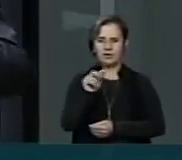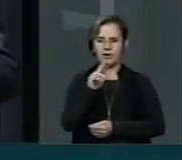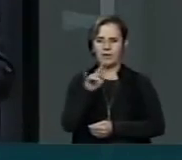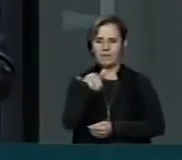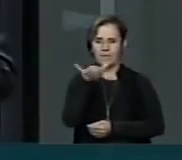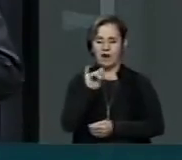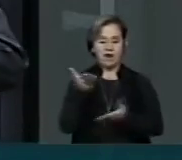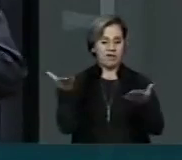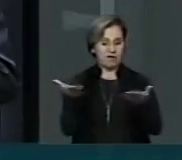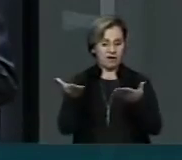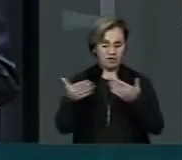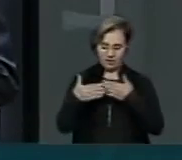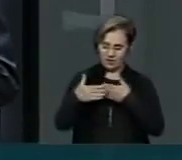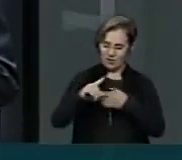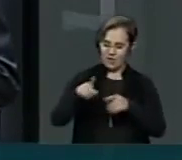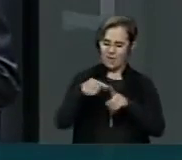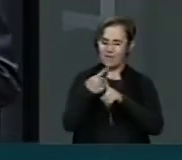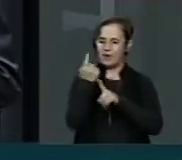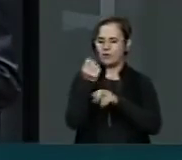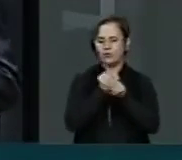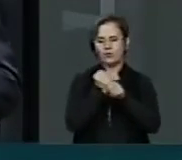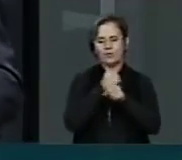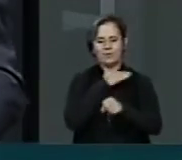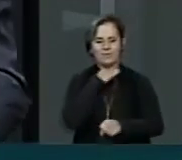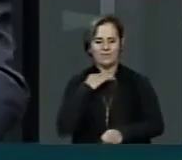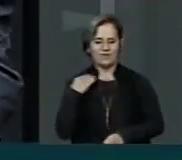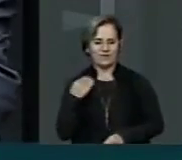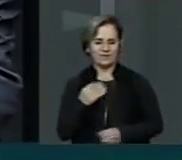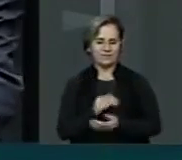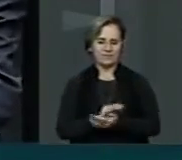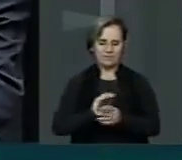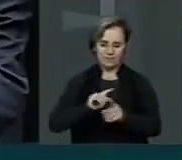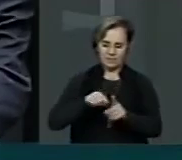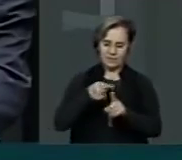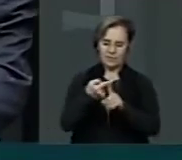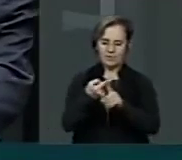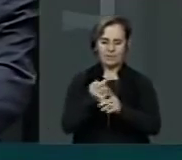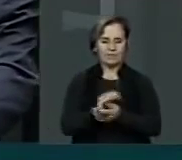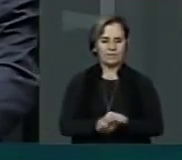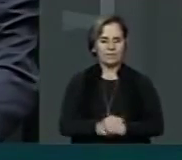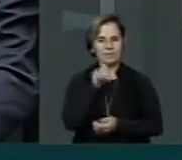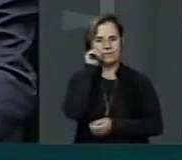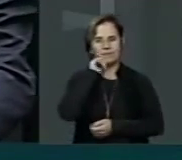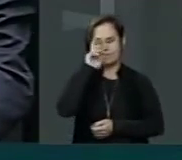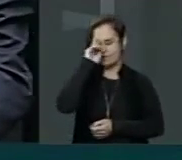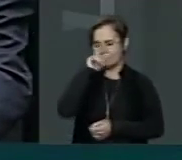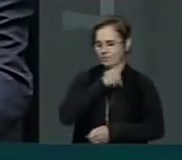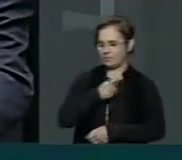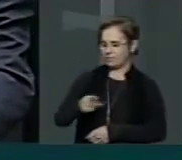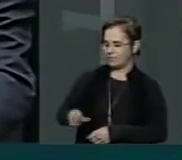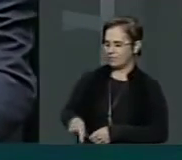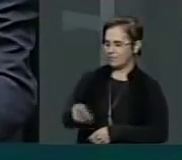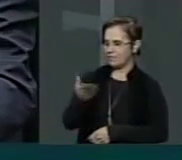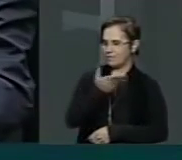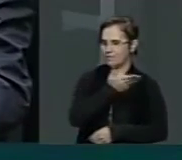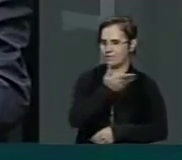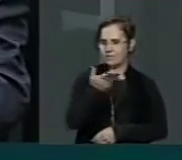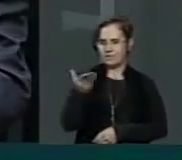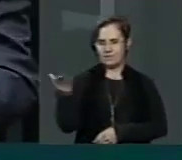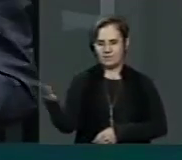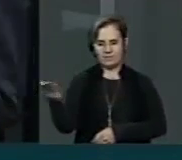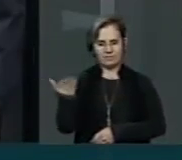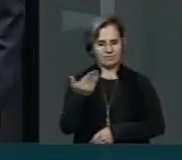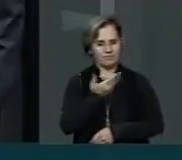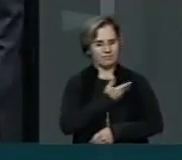agora mais um ano de falecimento. Senhora Presidenta, autoridade desta mesa, meu